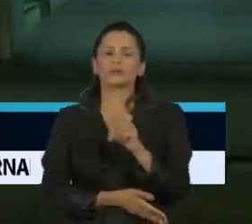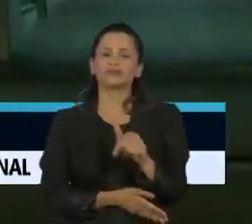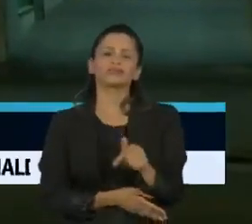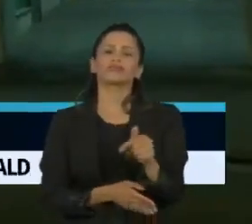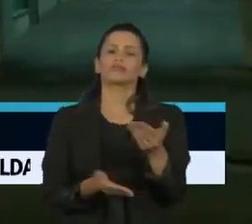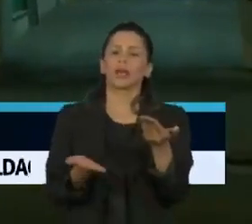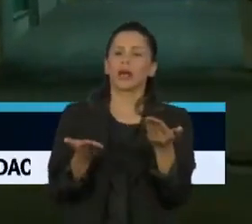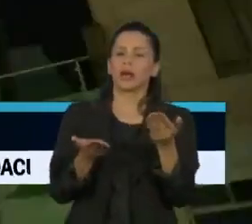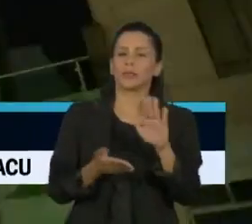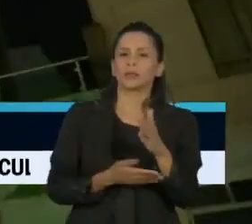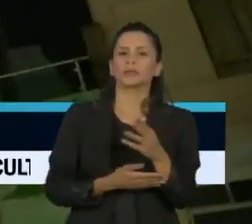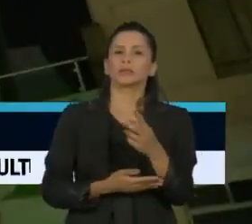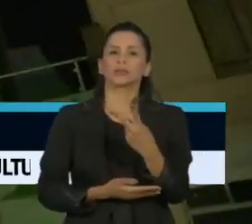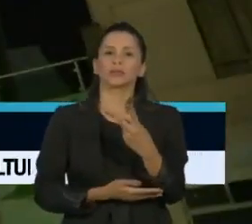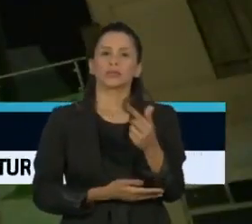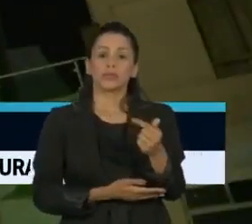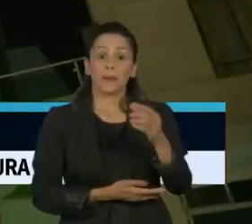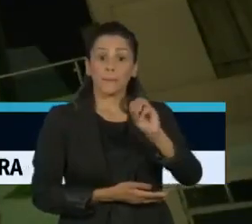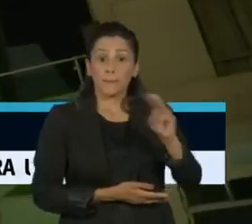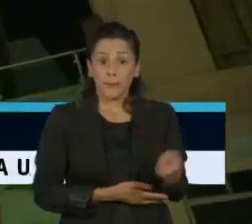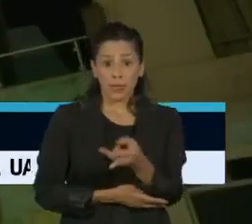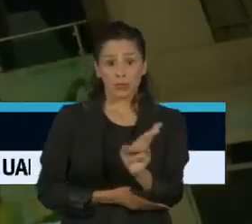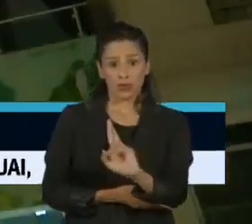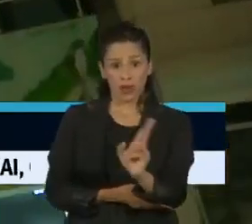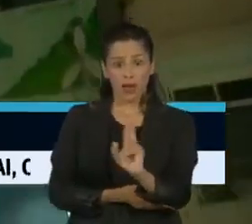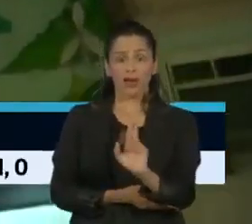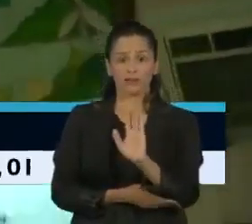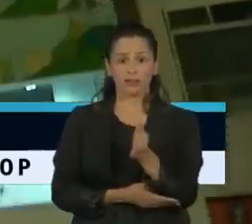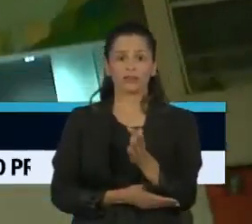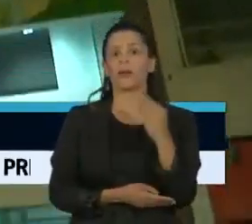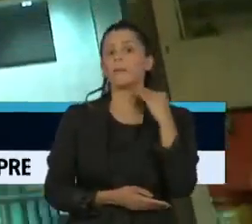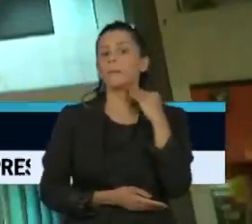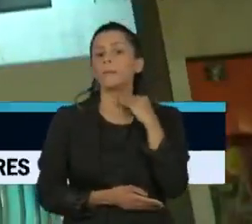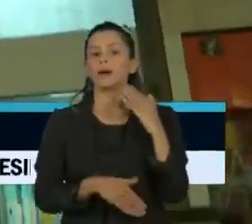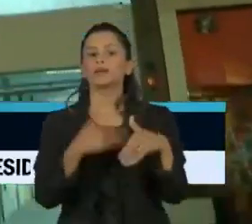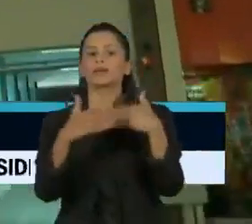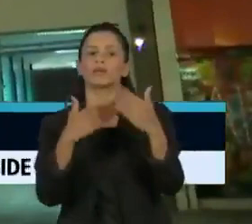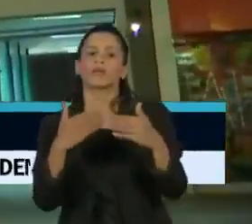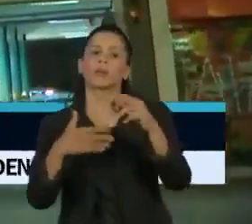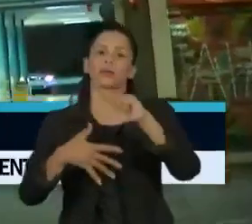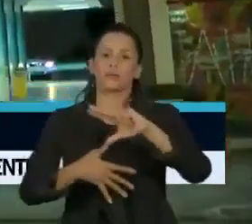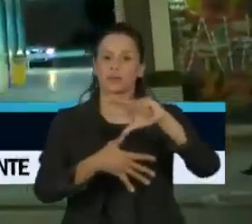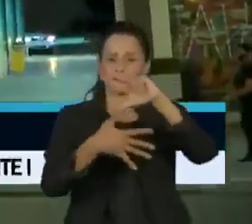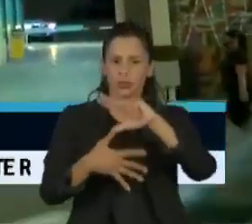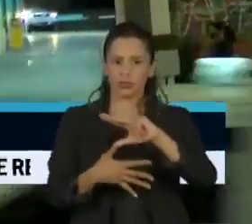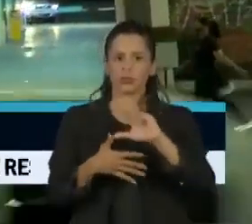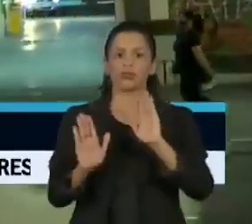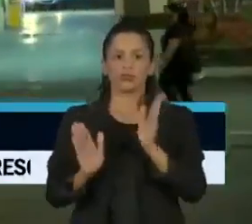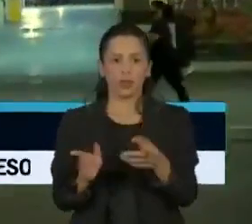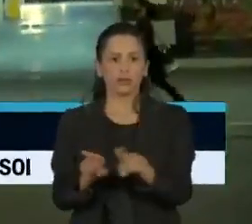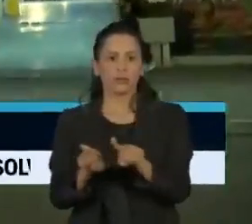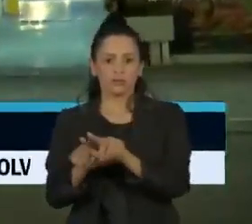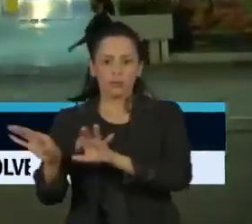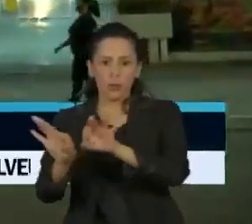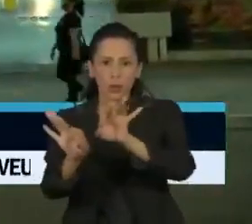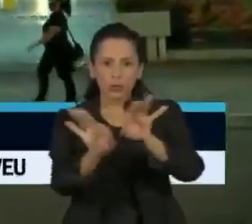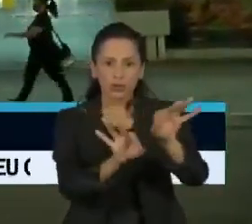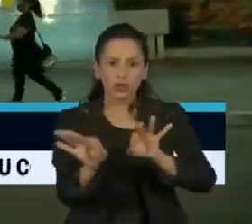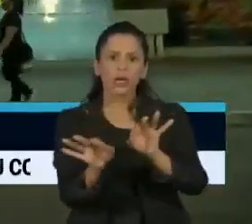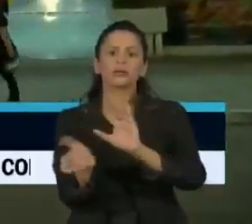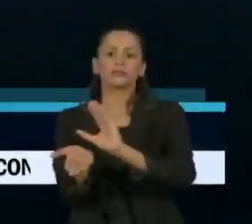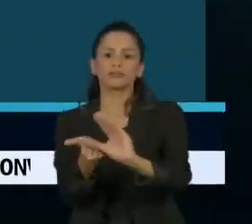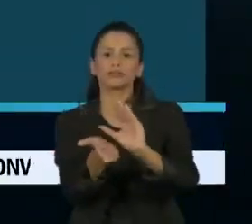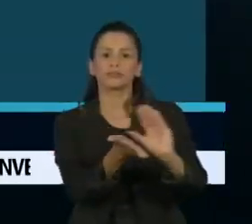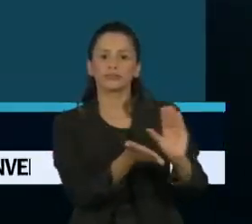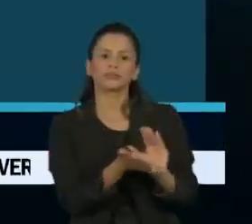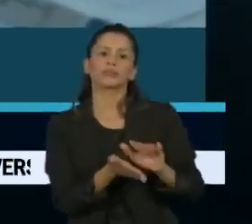milhões de reais com o Banco de Desenvolvimento da América Latina. Serão financiados projetos dos setores público